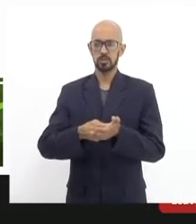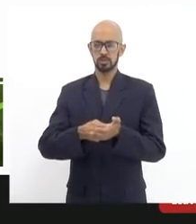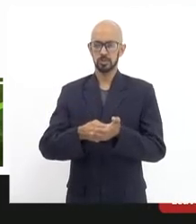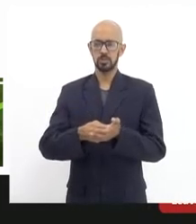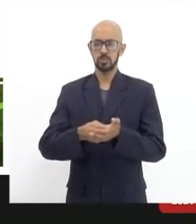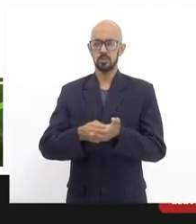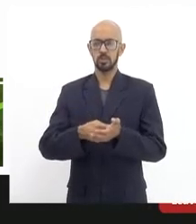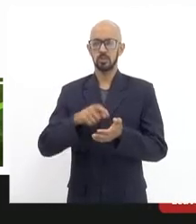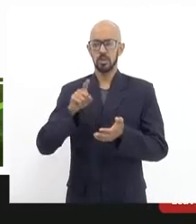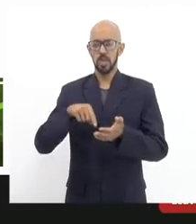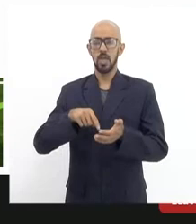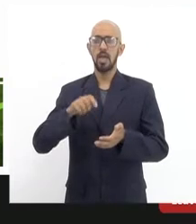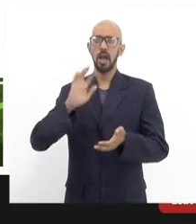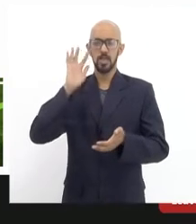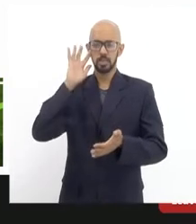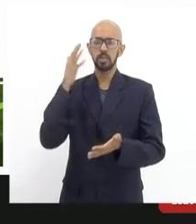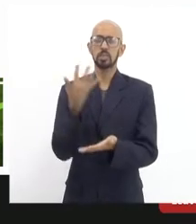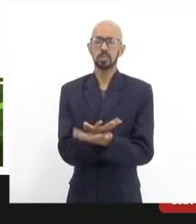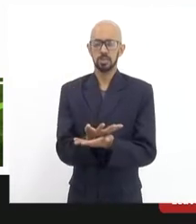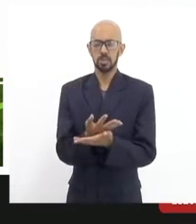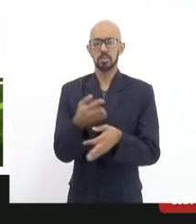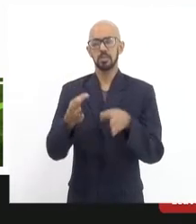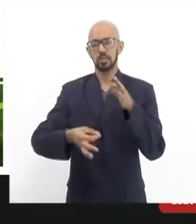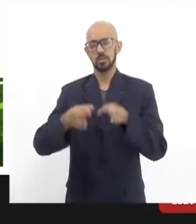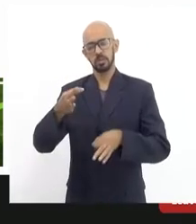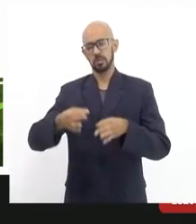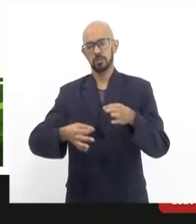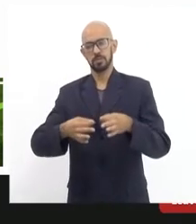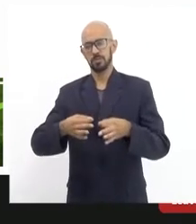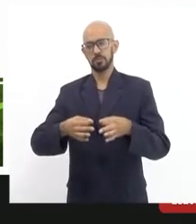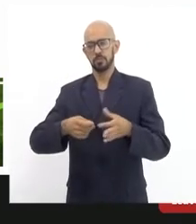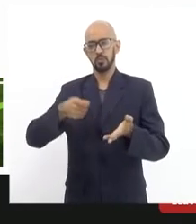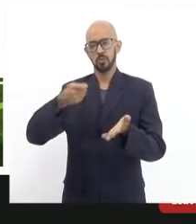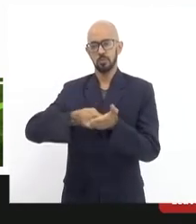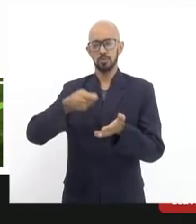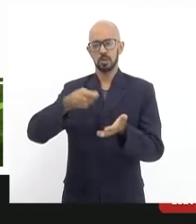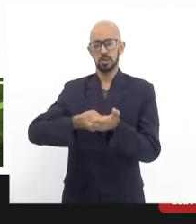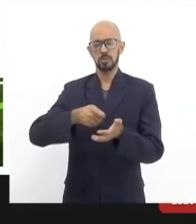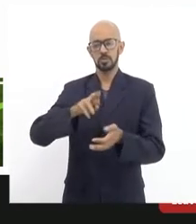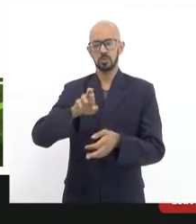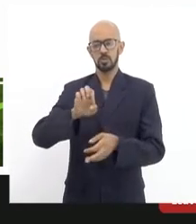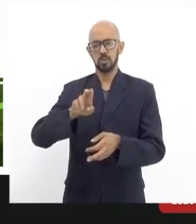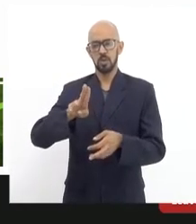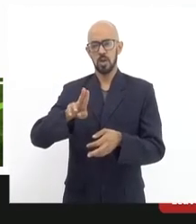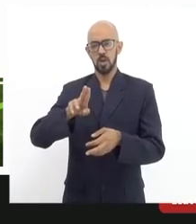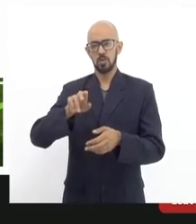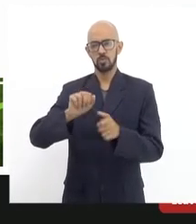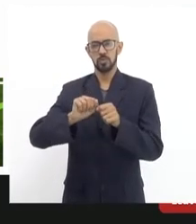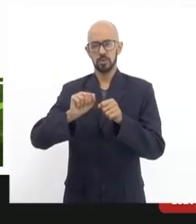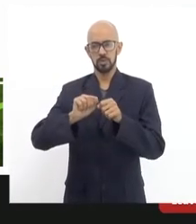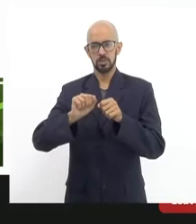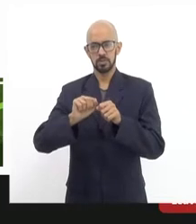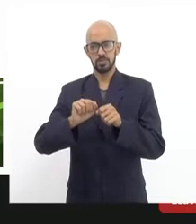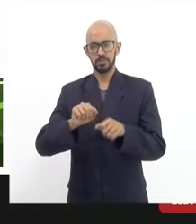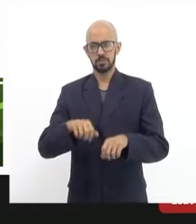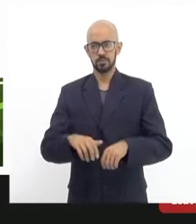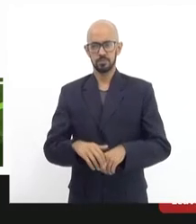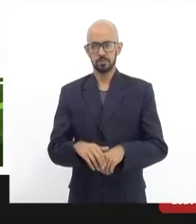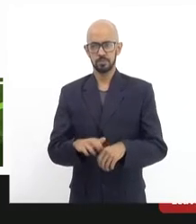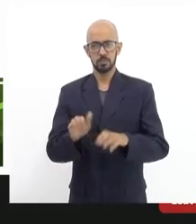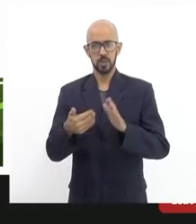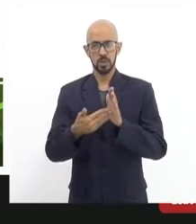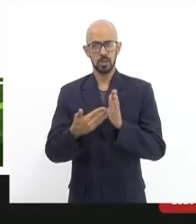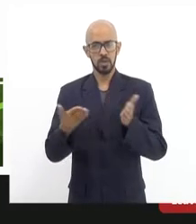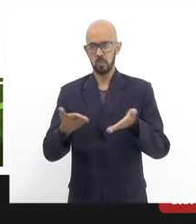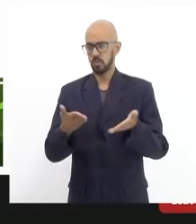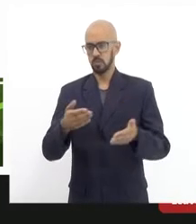esta é a determinação judicial com a obrigação dos réus de cumprir e eu até hoje não ia